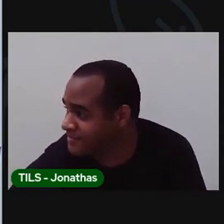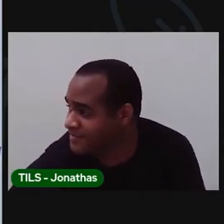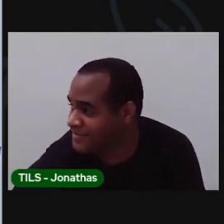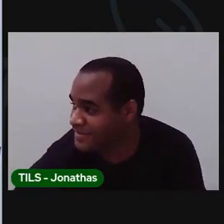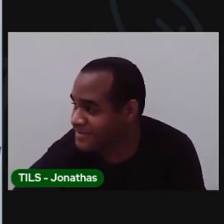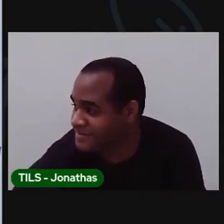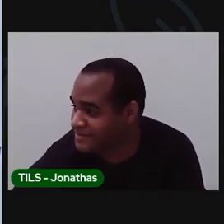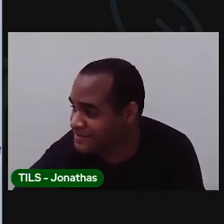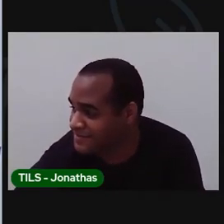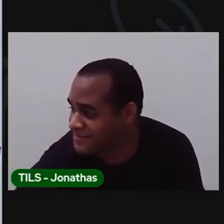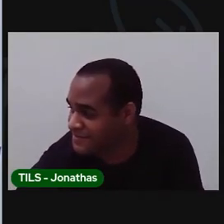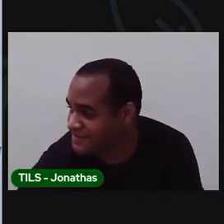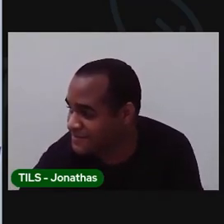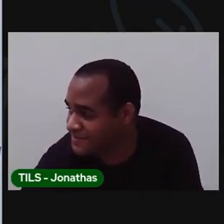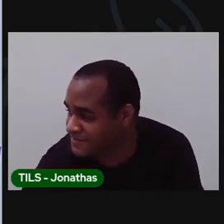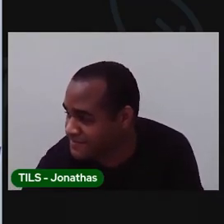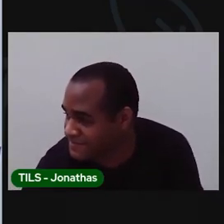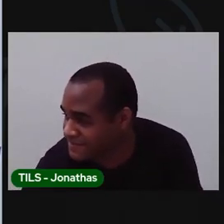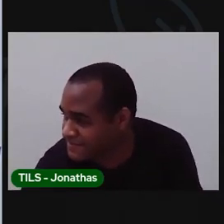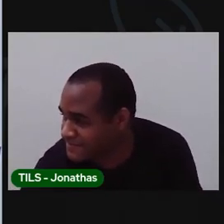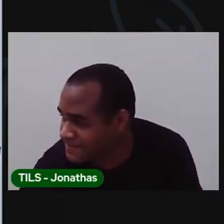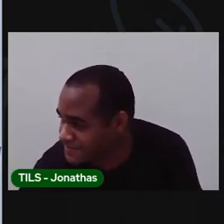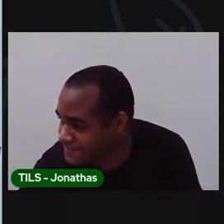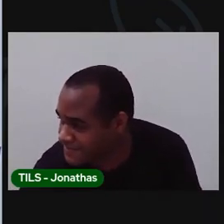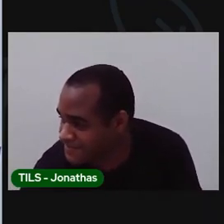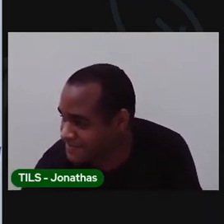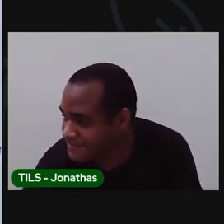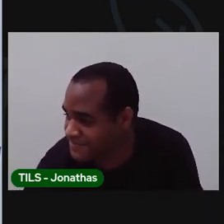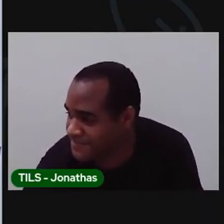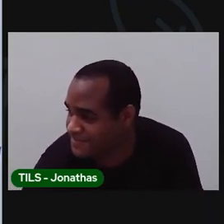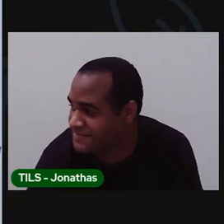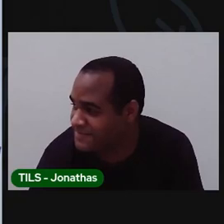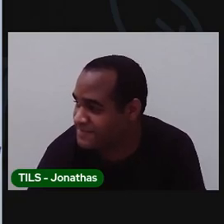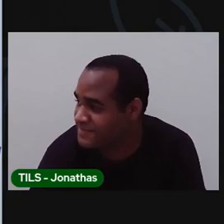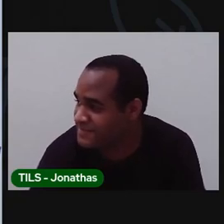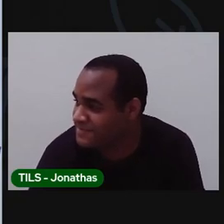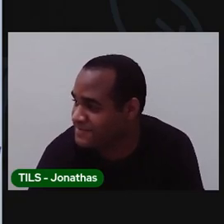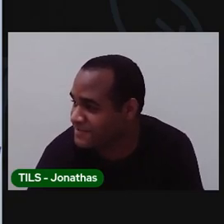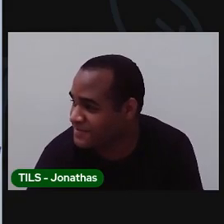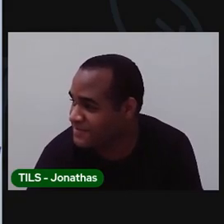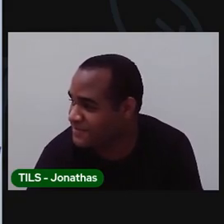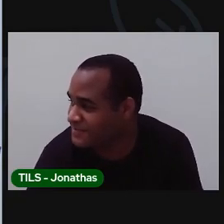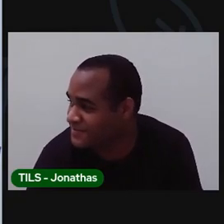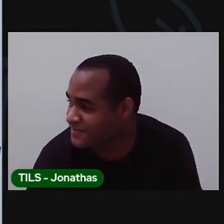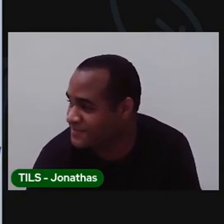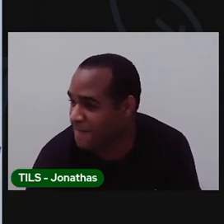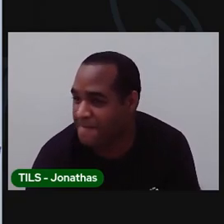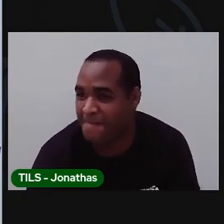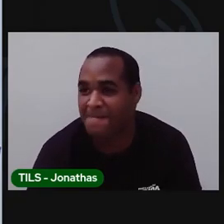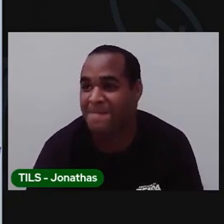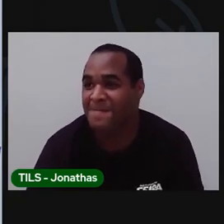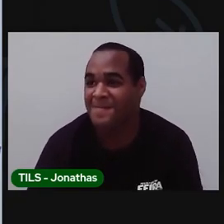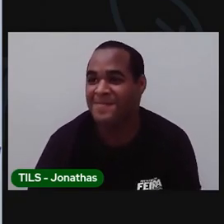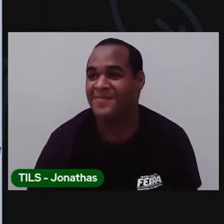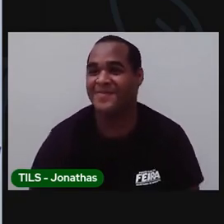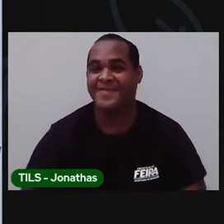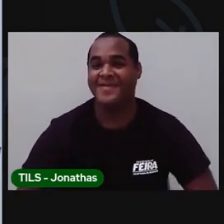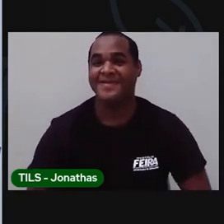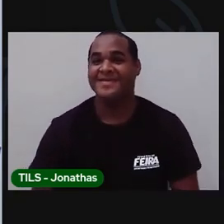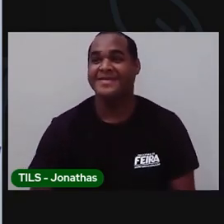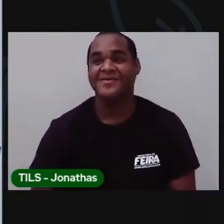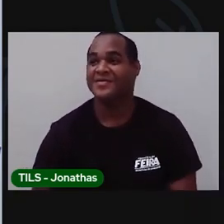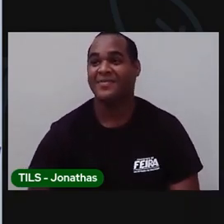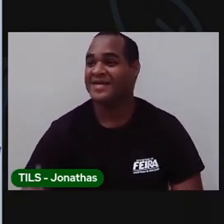Isso, só faltam quatro dias para um mês acabar. Vamos continuar? Vamos recordar a aula